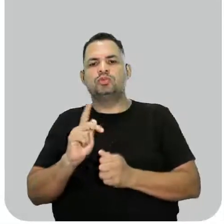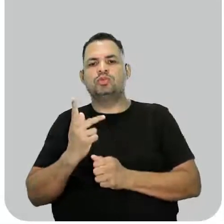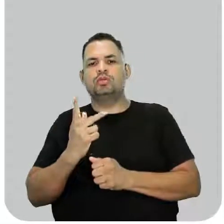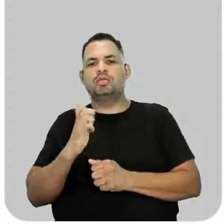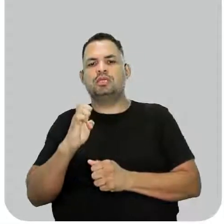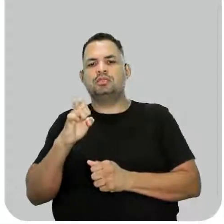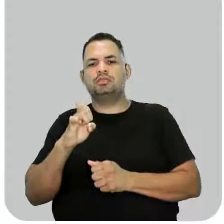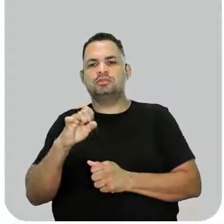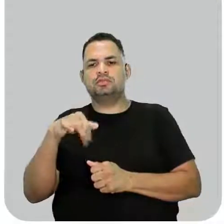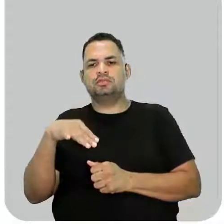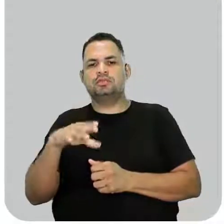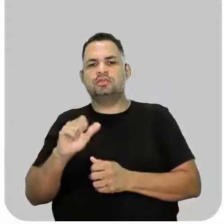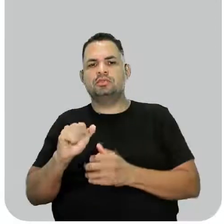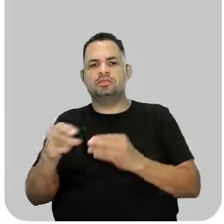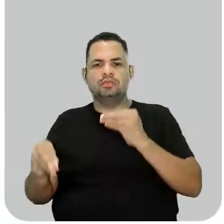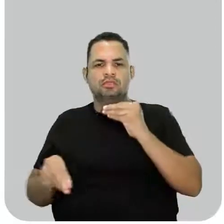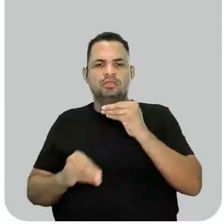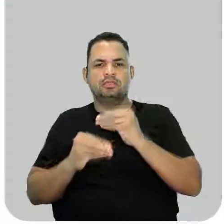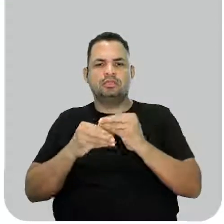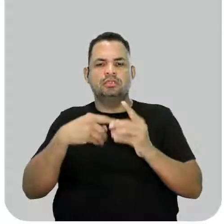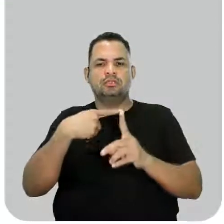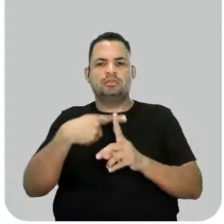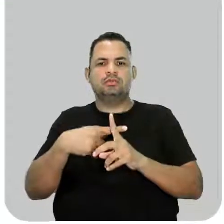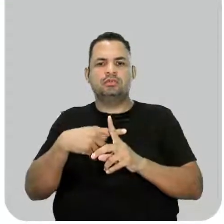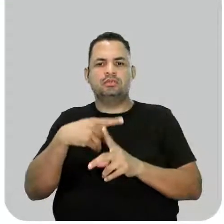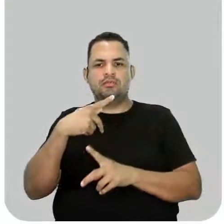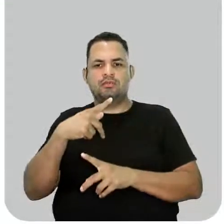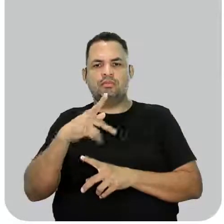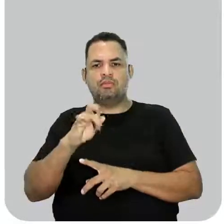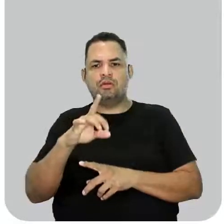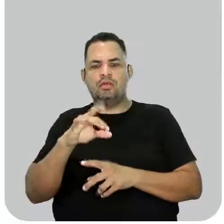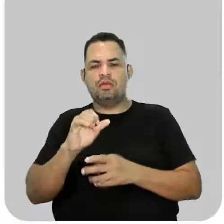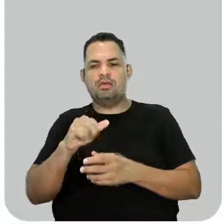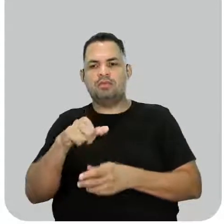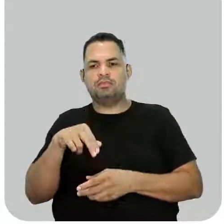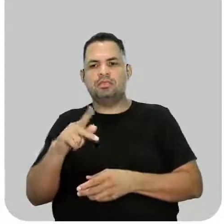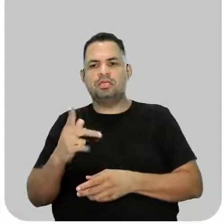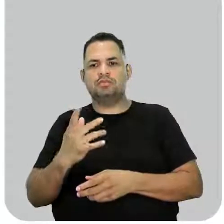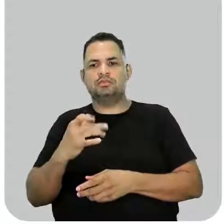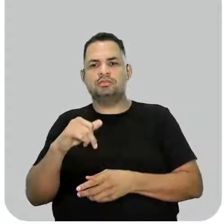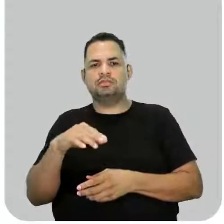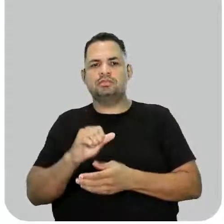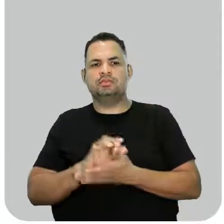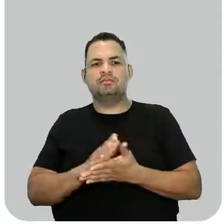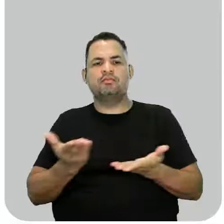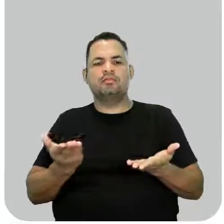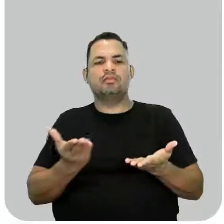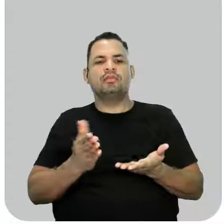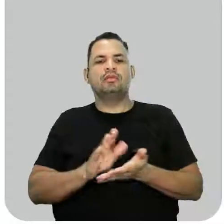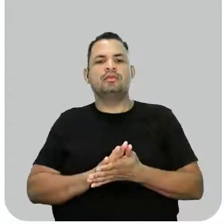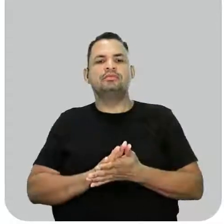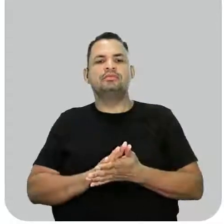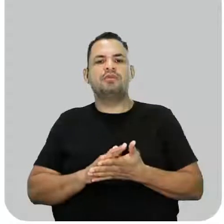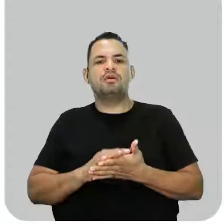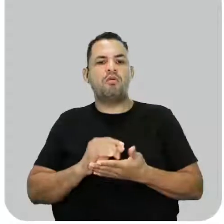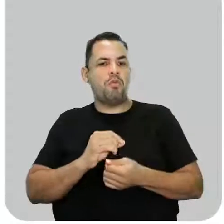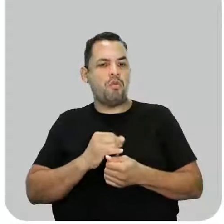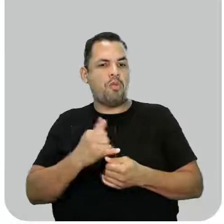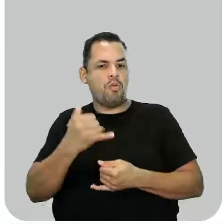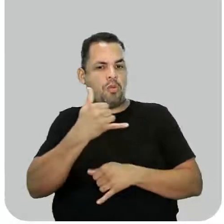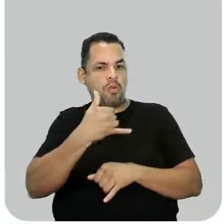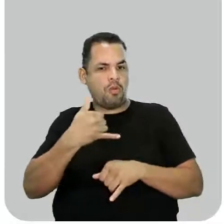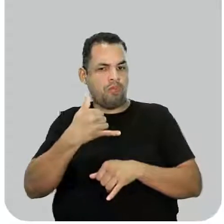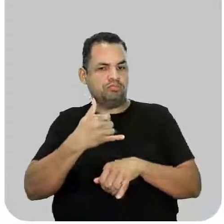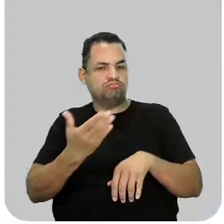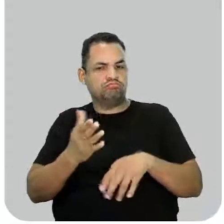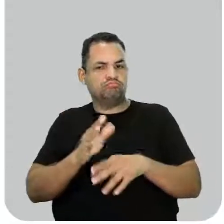entender que houve uma adição de um solvente apolar, que foi o hexano. Como a maioria dos olhos são